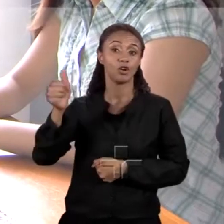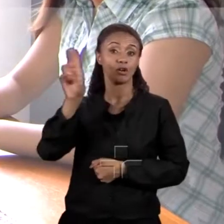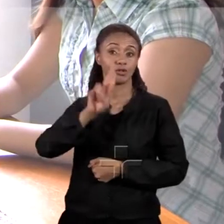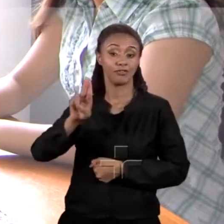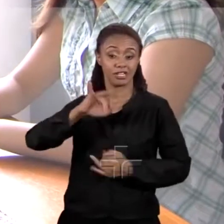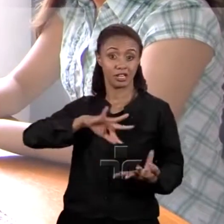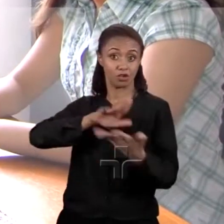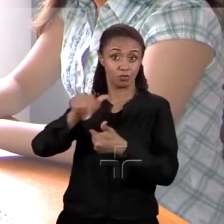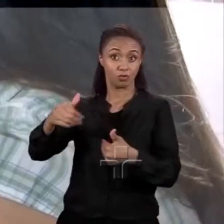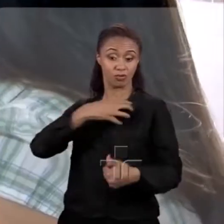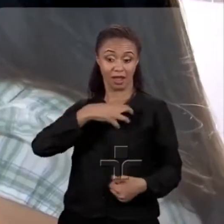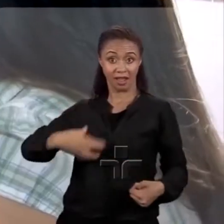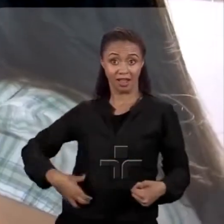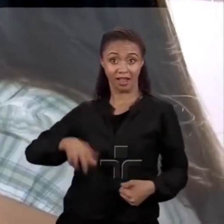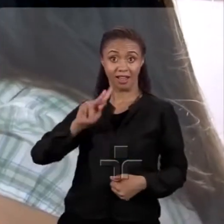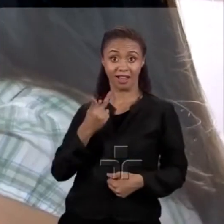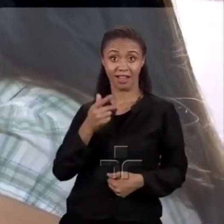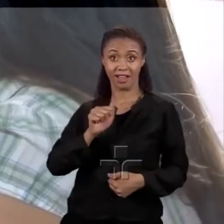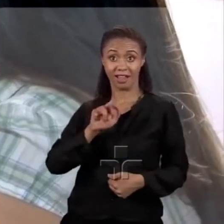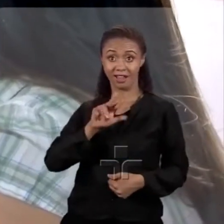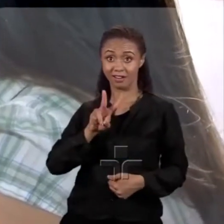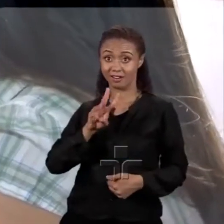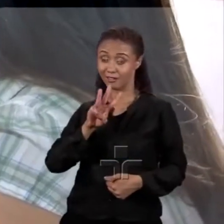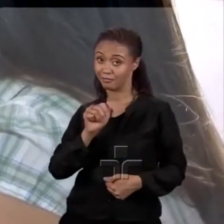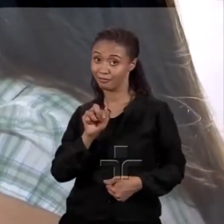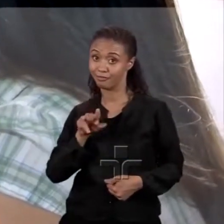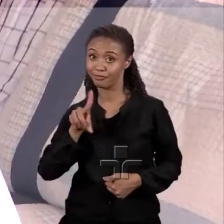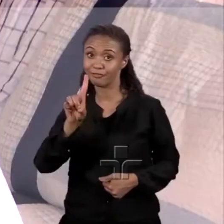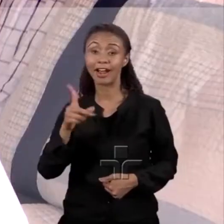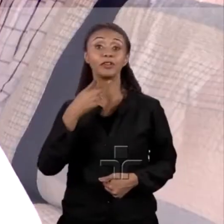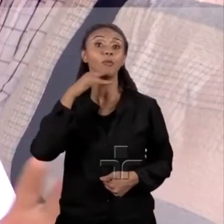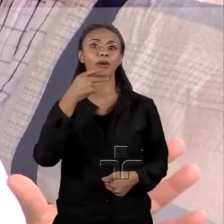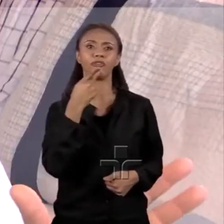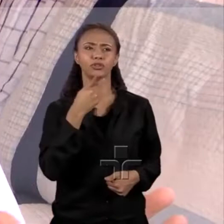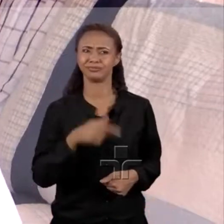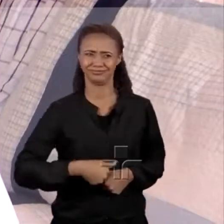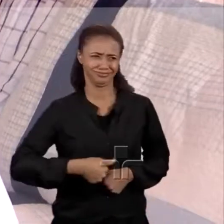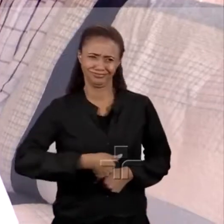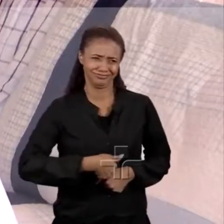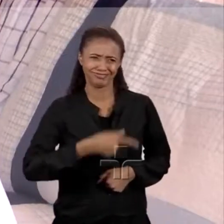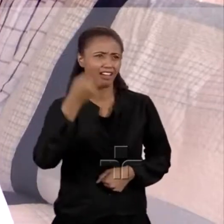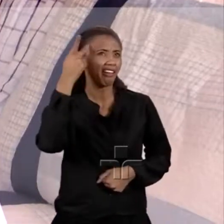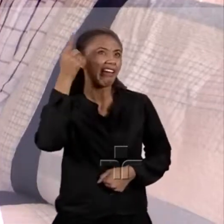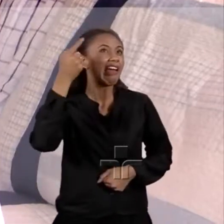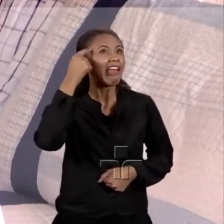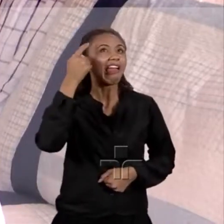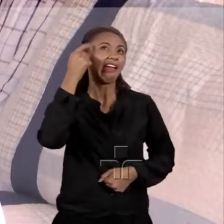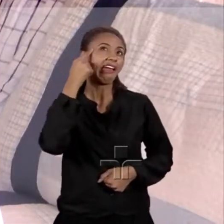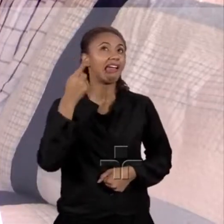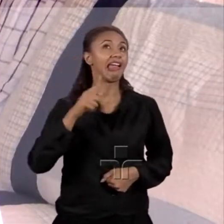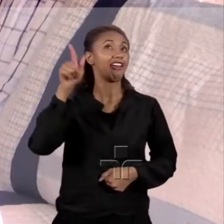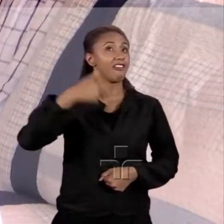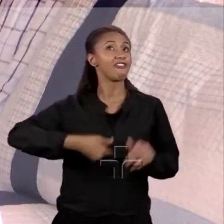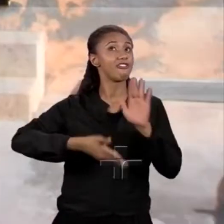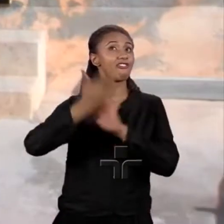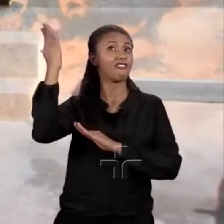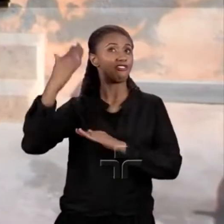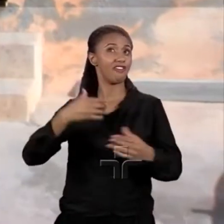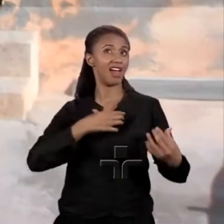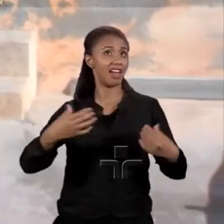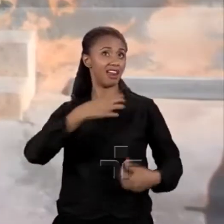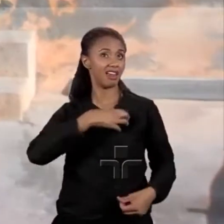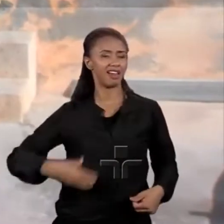Antônio, o pai dela, teve a seguinte reação. Tira esse ponto da sua cabeça, tira esse pensamento de ir para Harvard, isso aí não existe para nós.